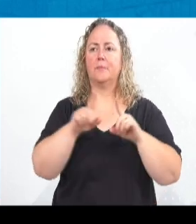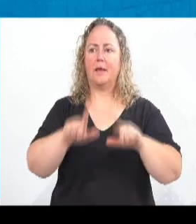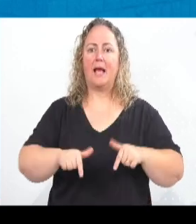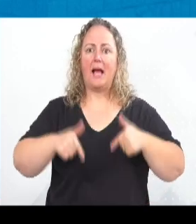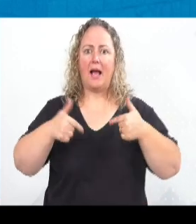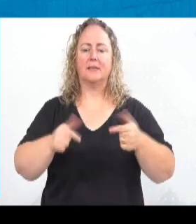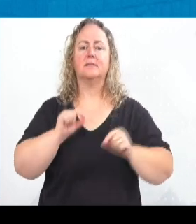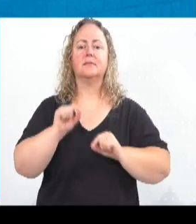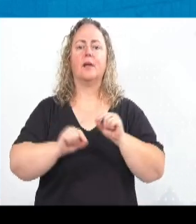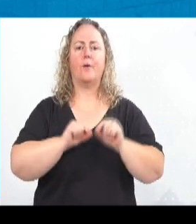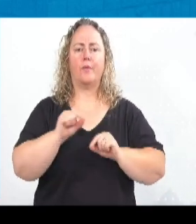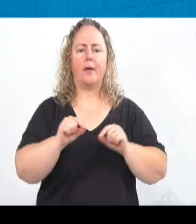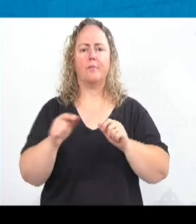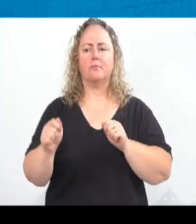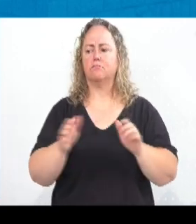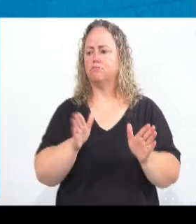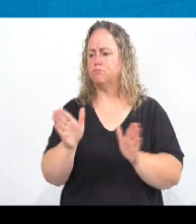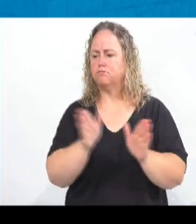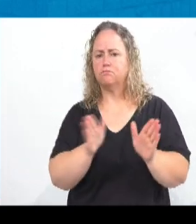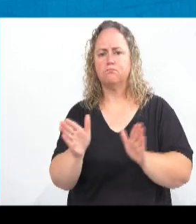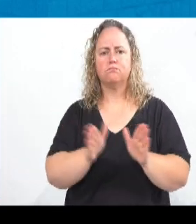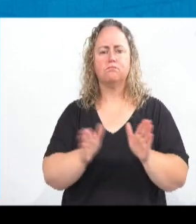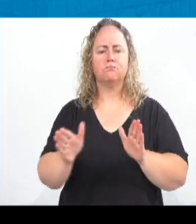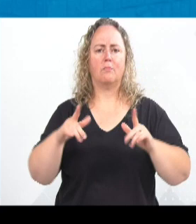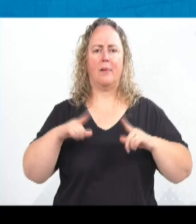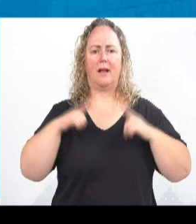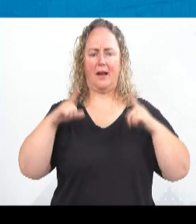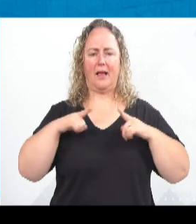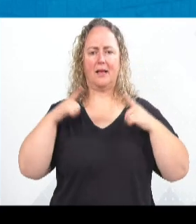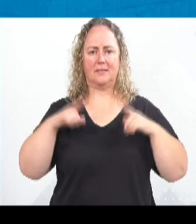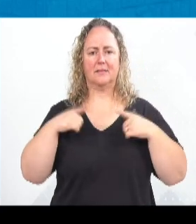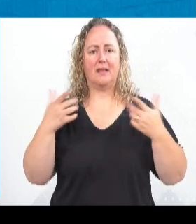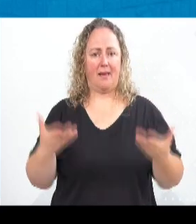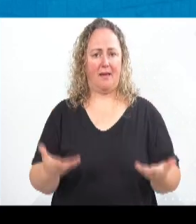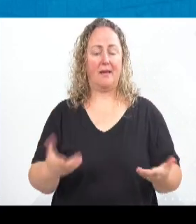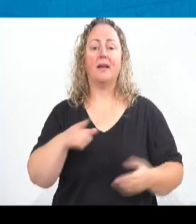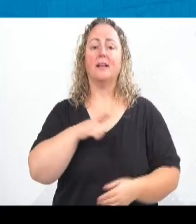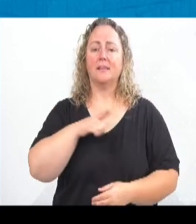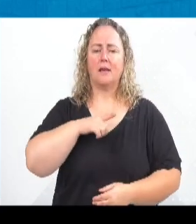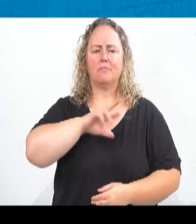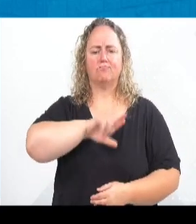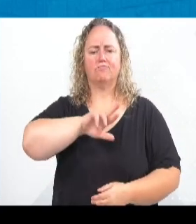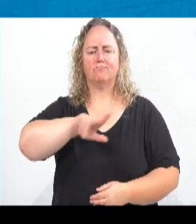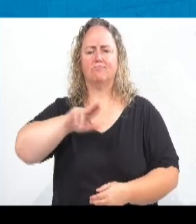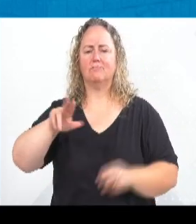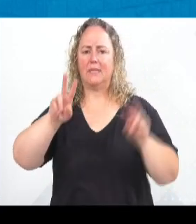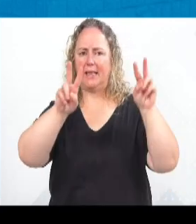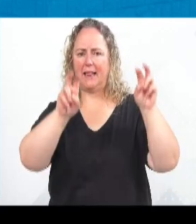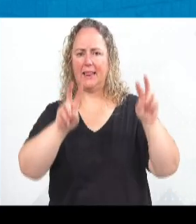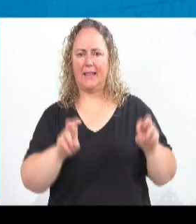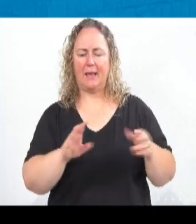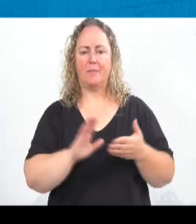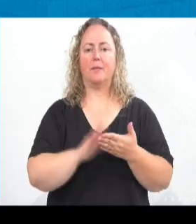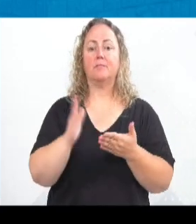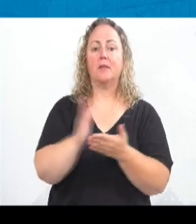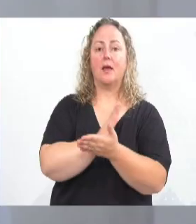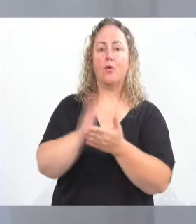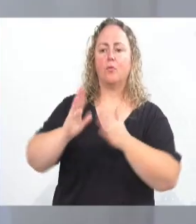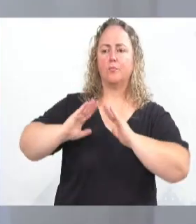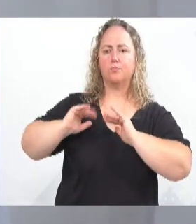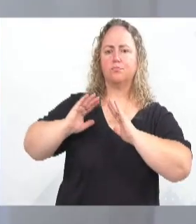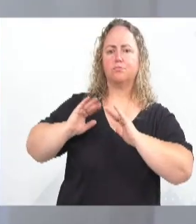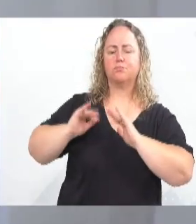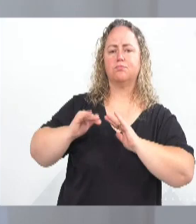na questão de mobilidade, na questão de lazer, vários assuntos colocados ali na reunião, e algumas demandas que o